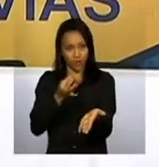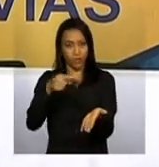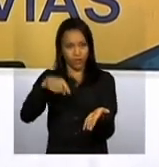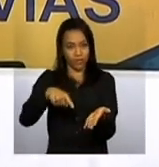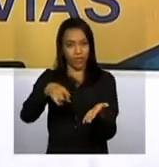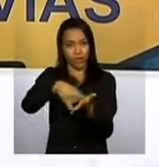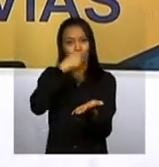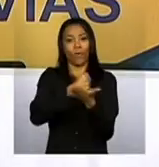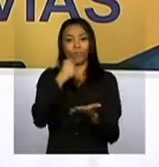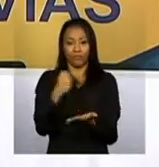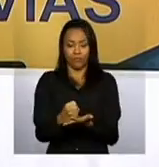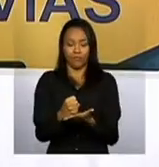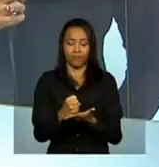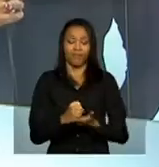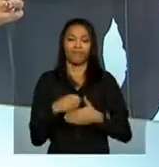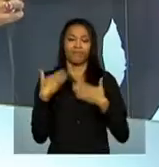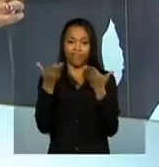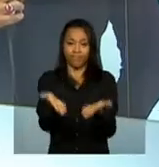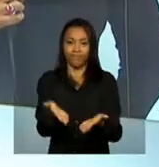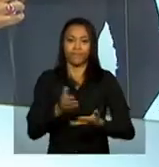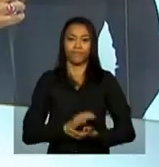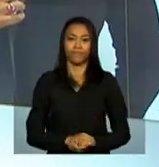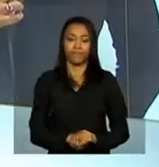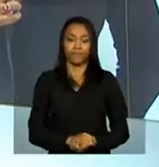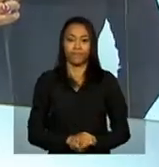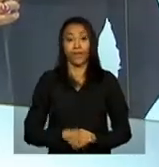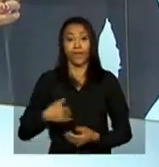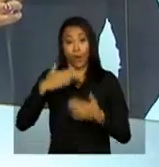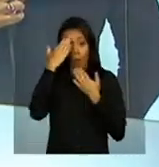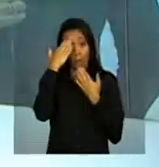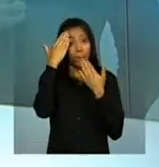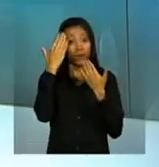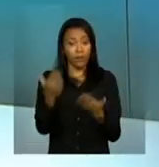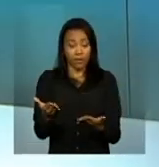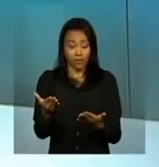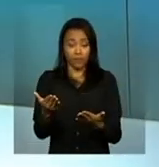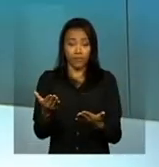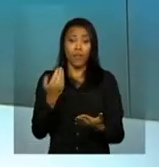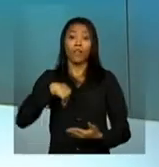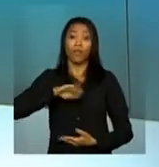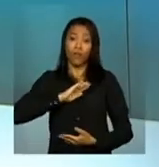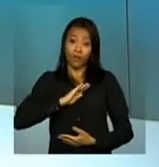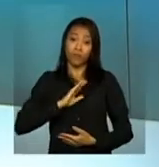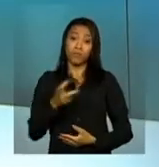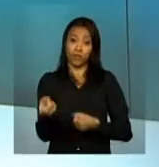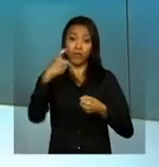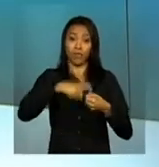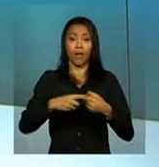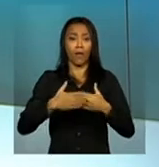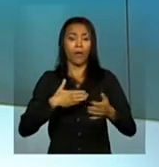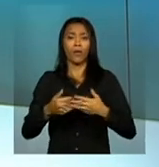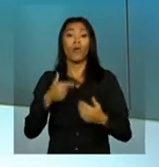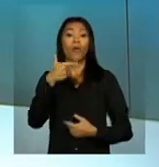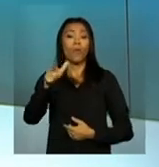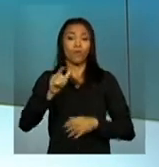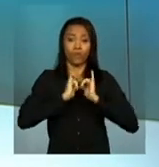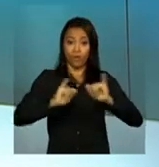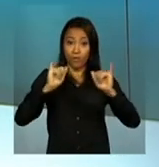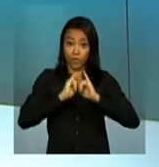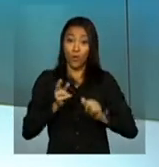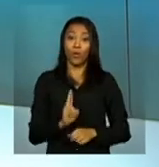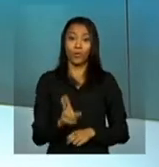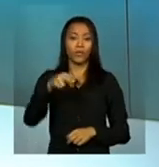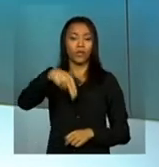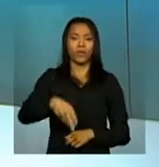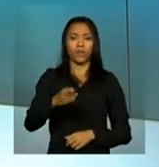contrato de concessão. É com você. Obrigada, Mara. E nós podemos então voltar a qualquer momento com outras informações.